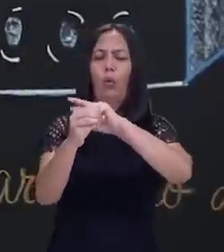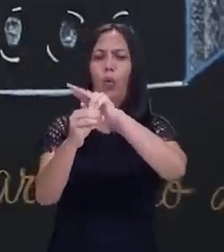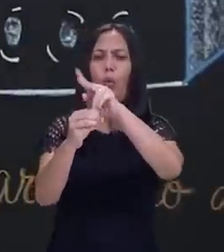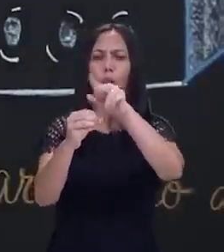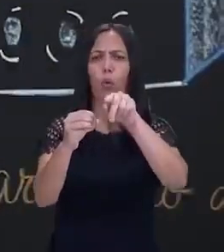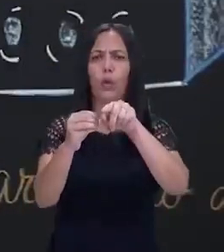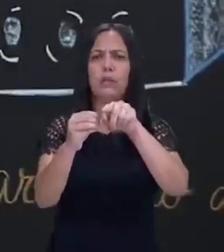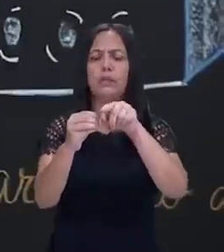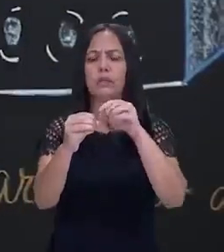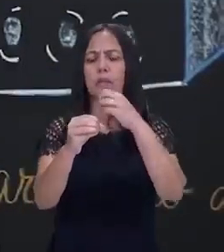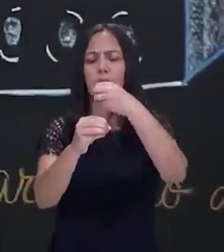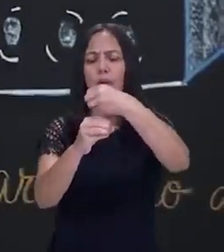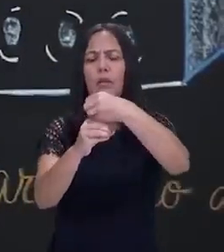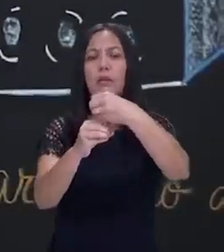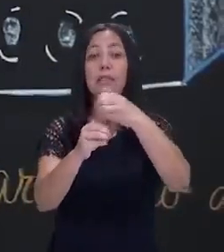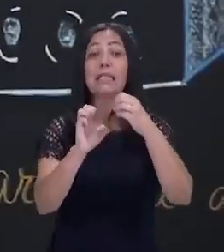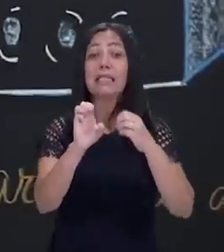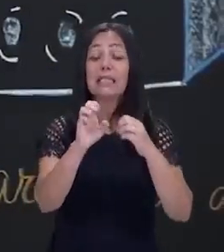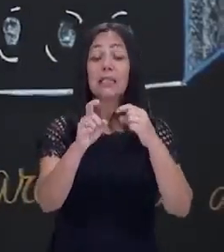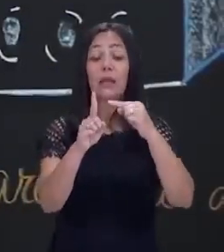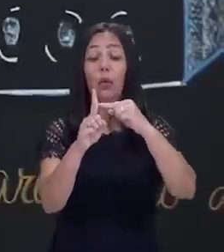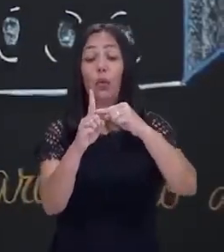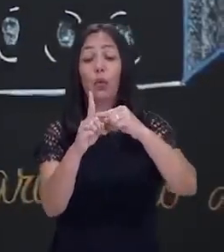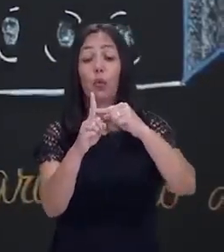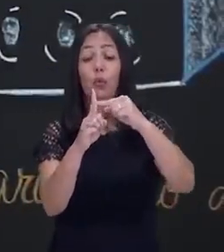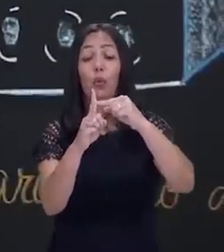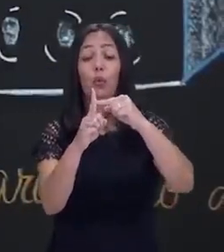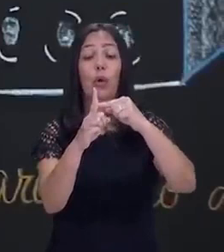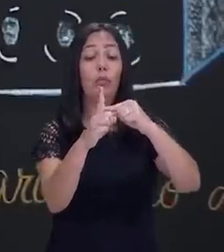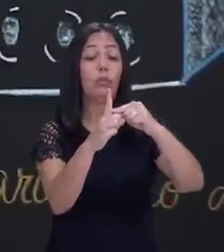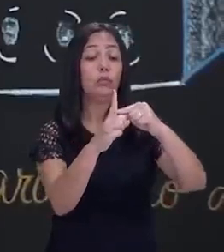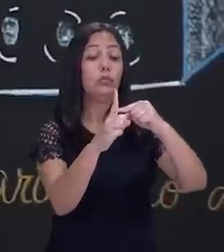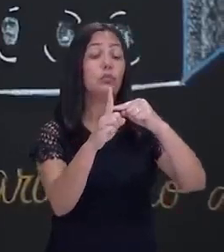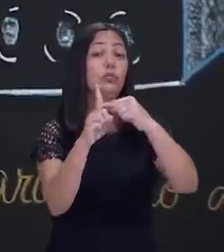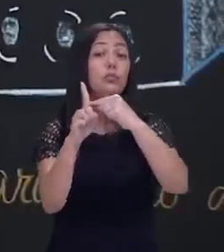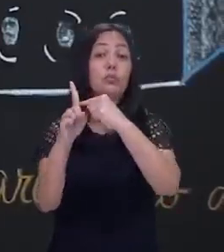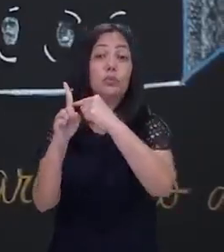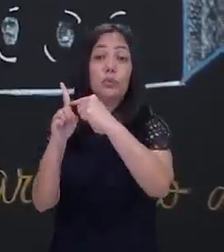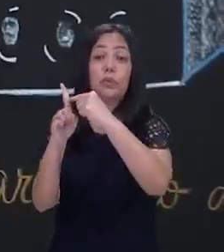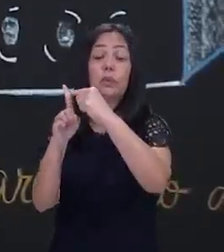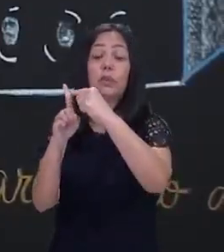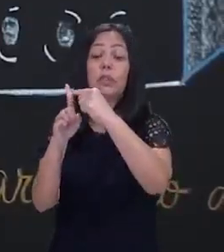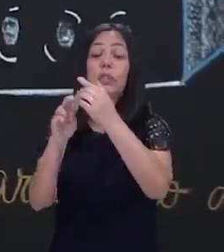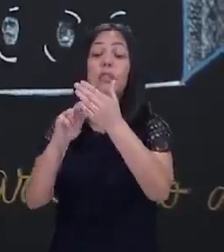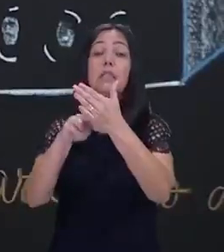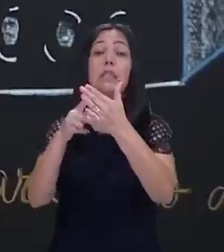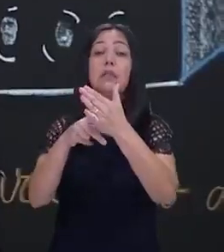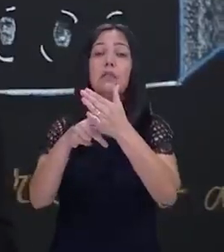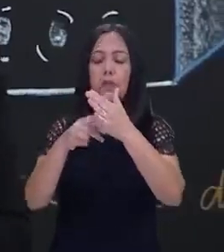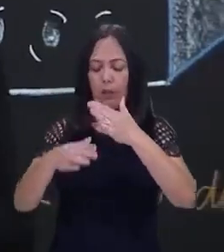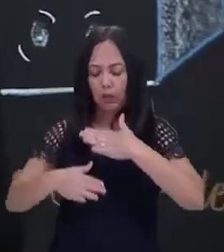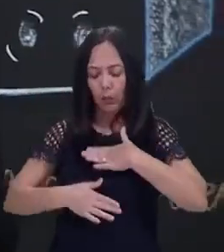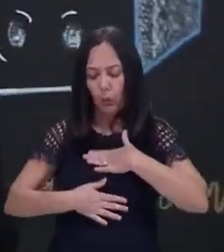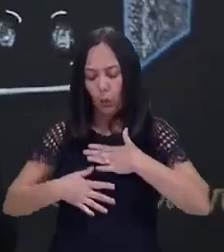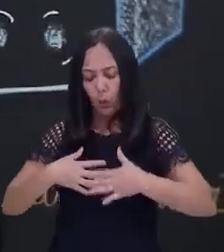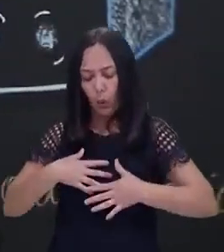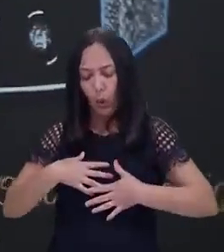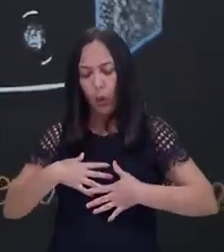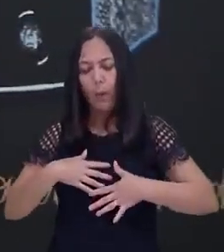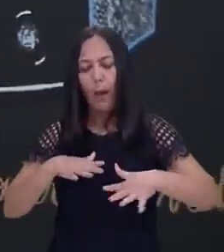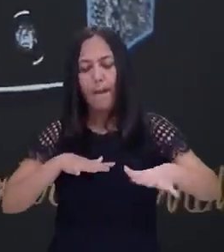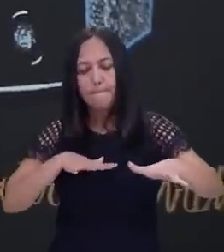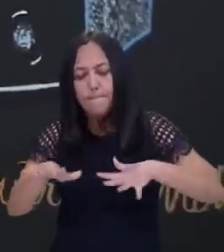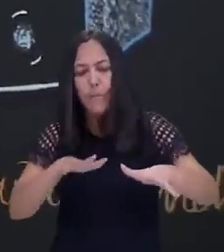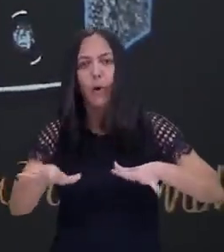se há uma maior temperatura, o que significa? Significa que as moléculas daquele corpo estão